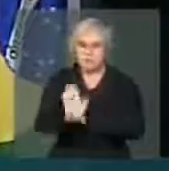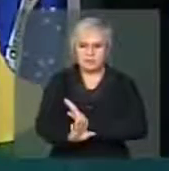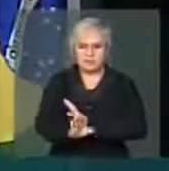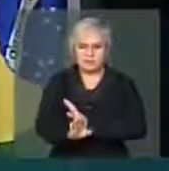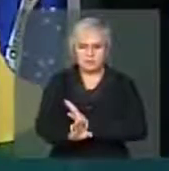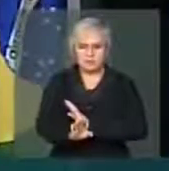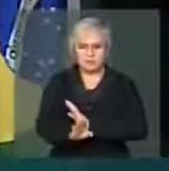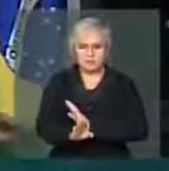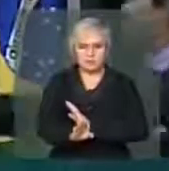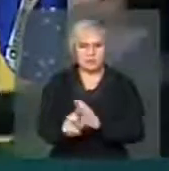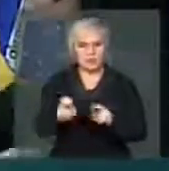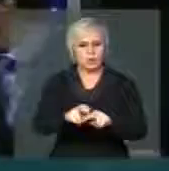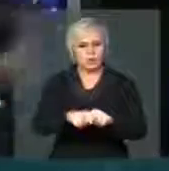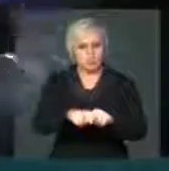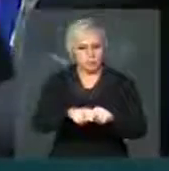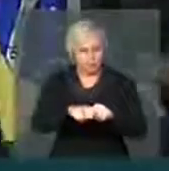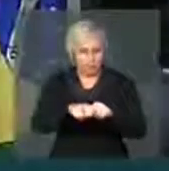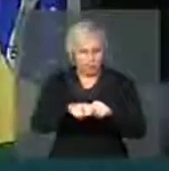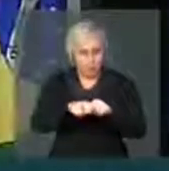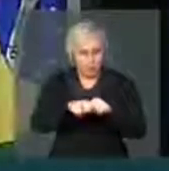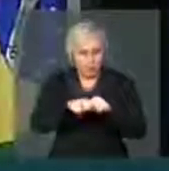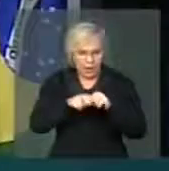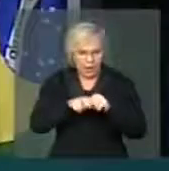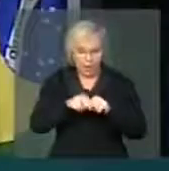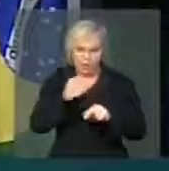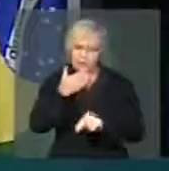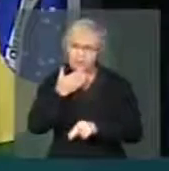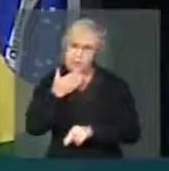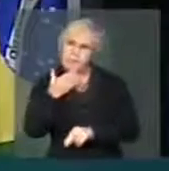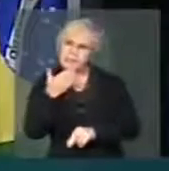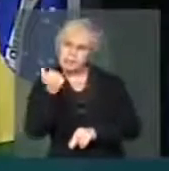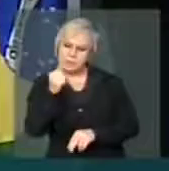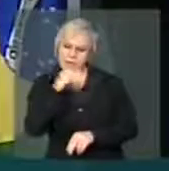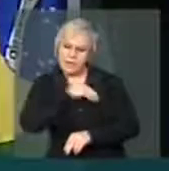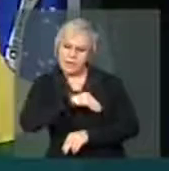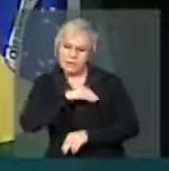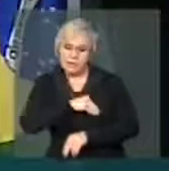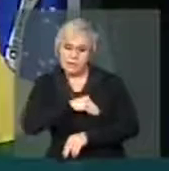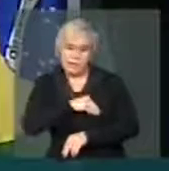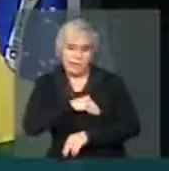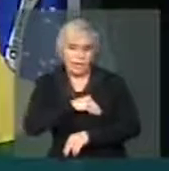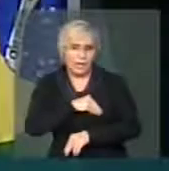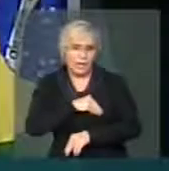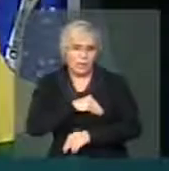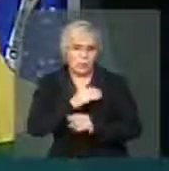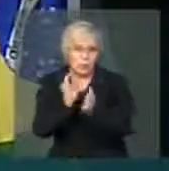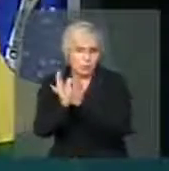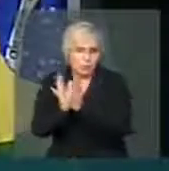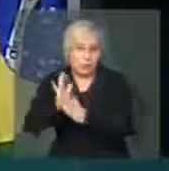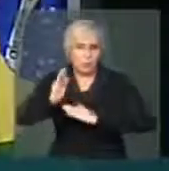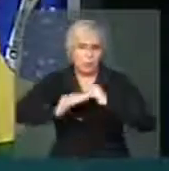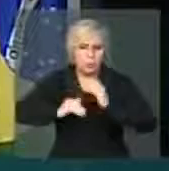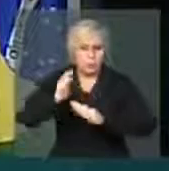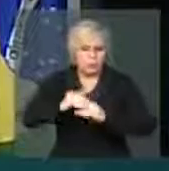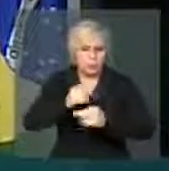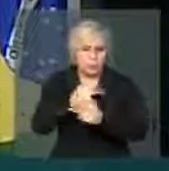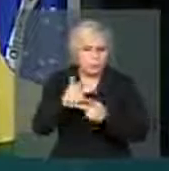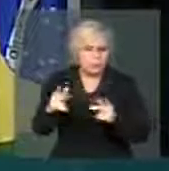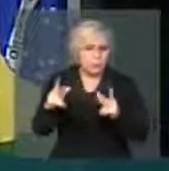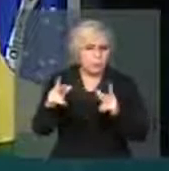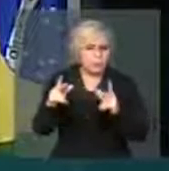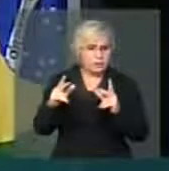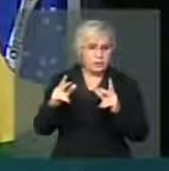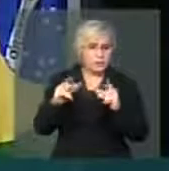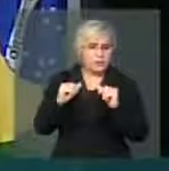decorre Da melhoria de condições salariais De categorias Que merecem